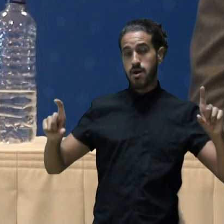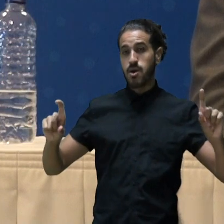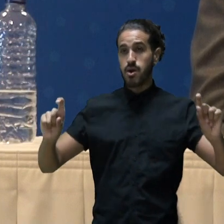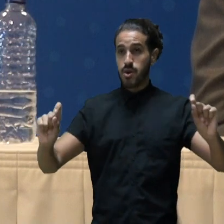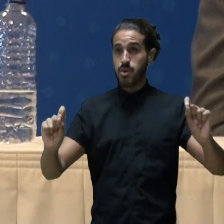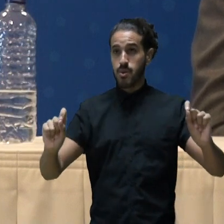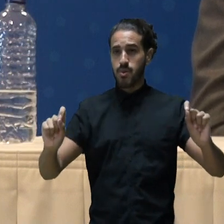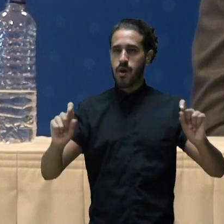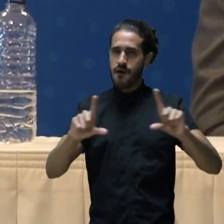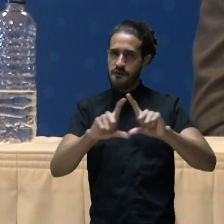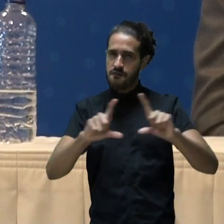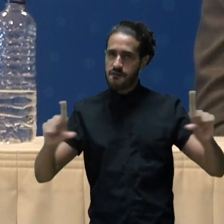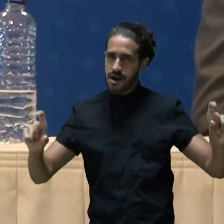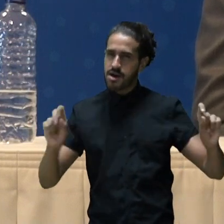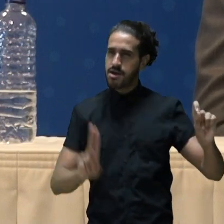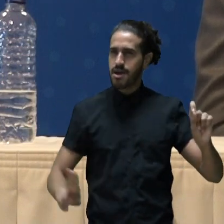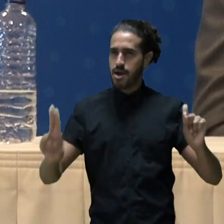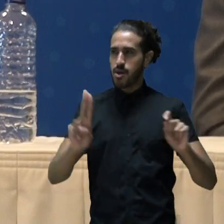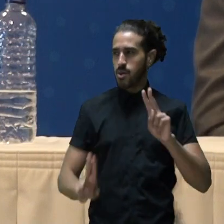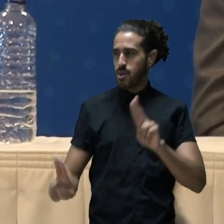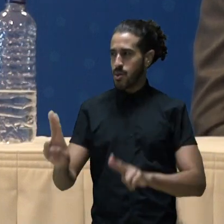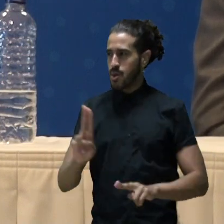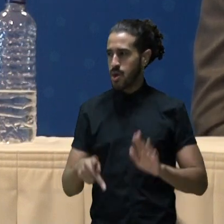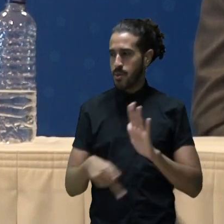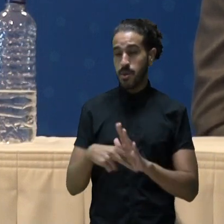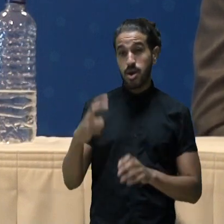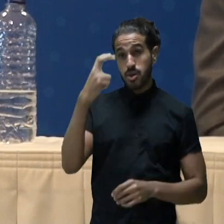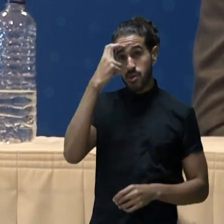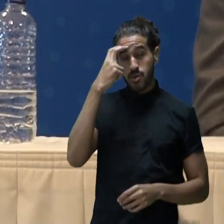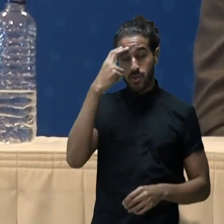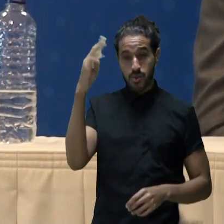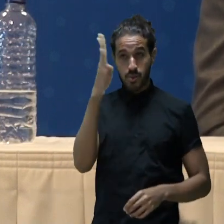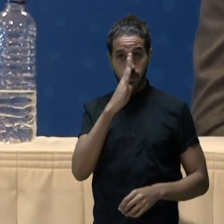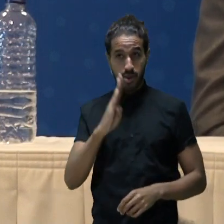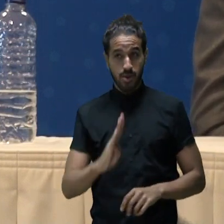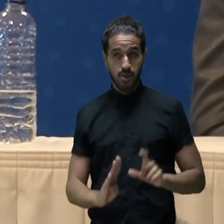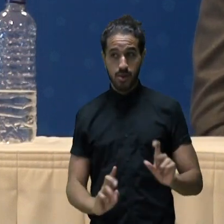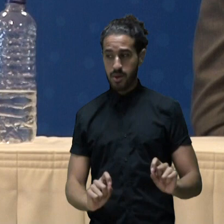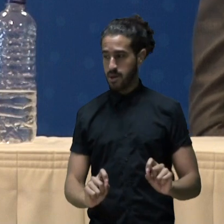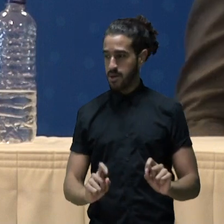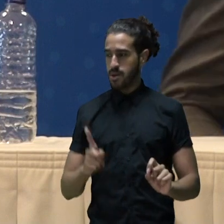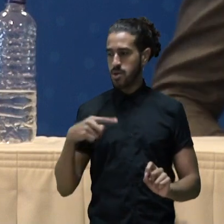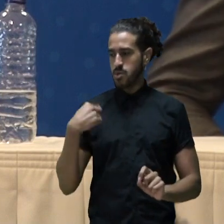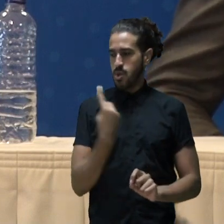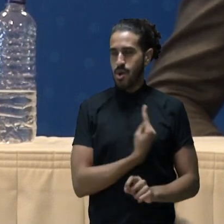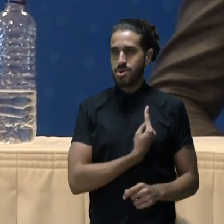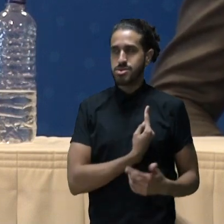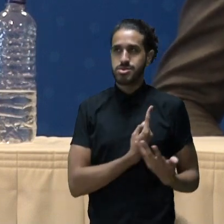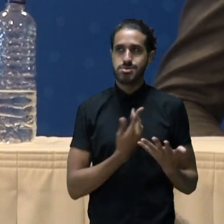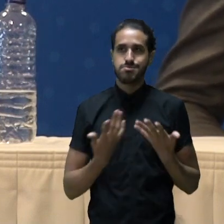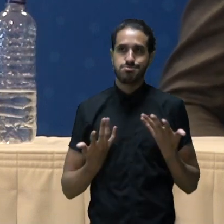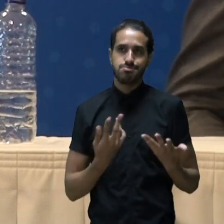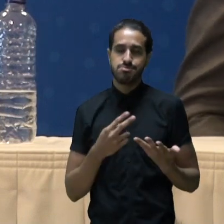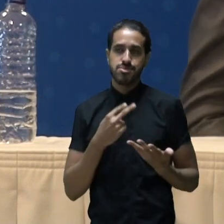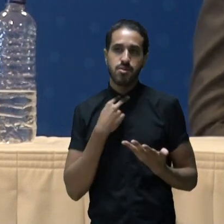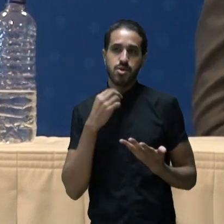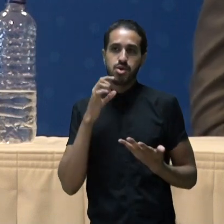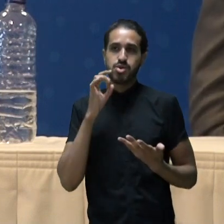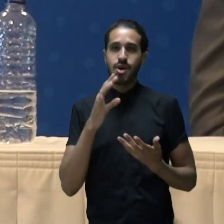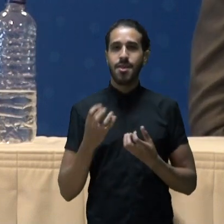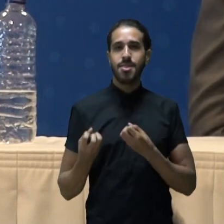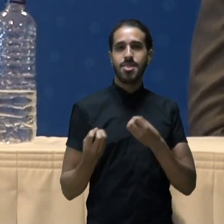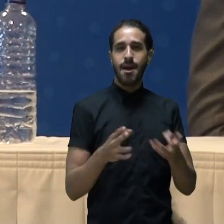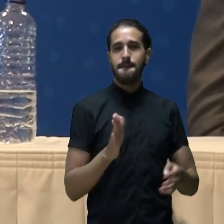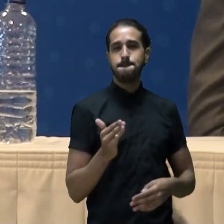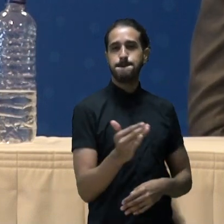provérbio, e uma frase muito usada na cultura brasileira que nós não temos que apenas dar